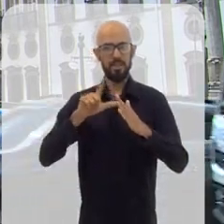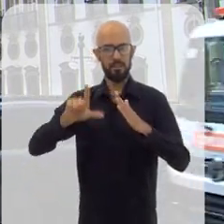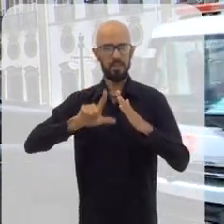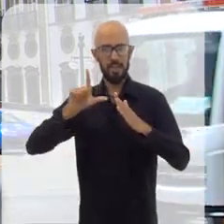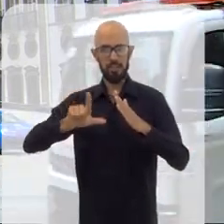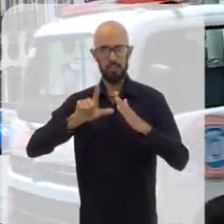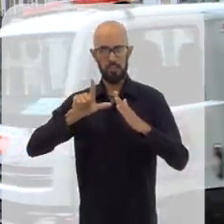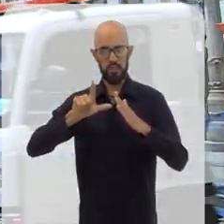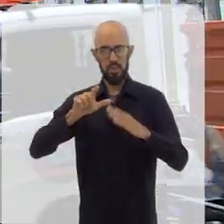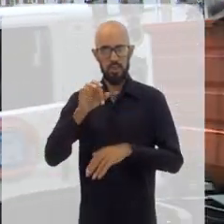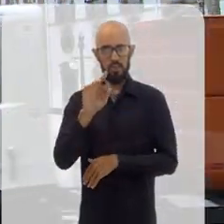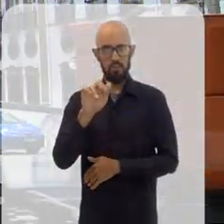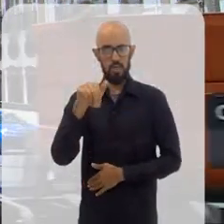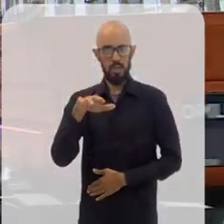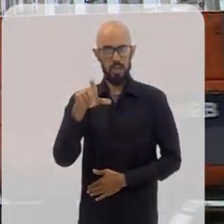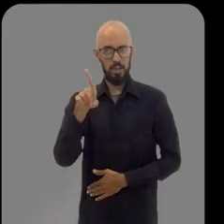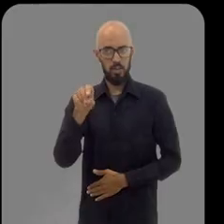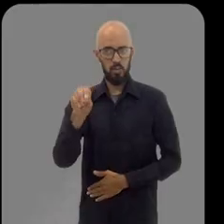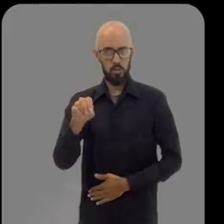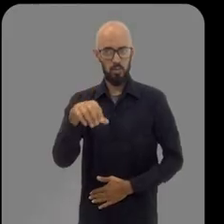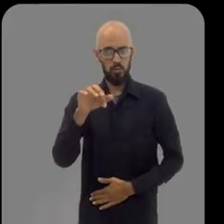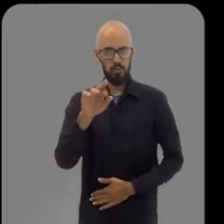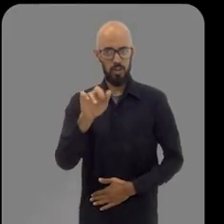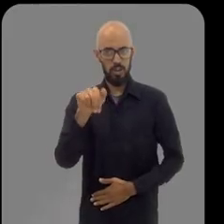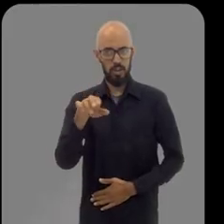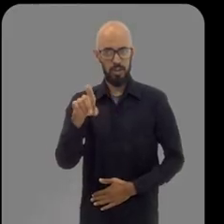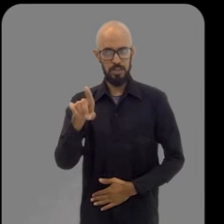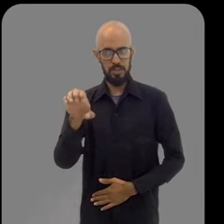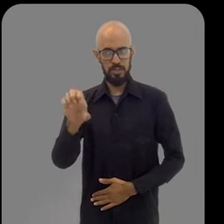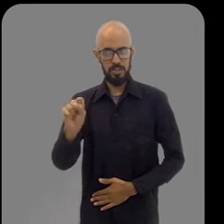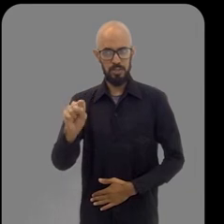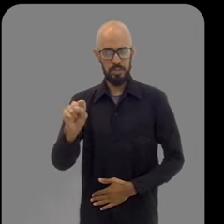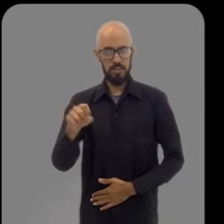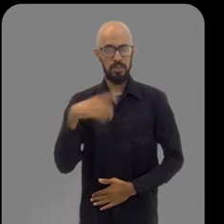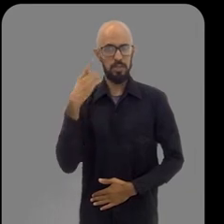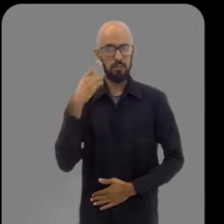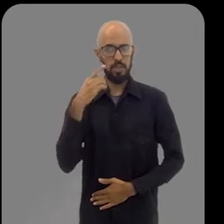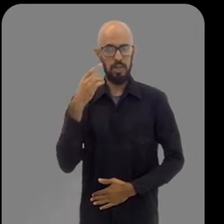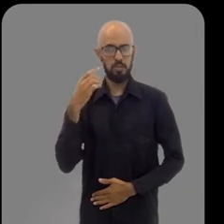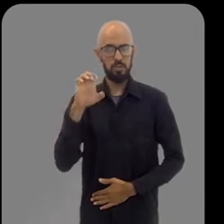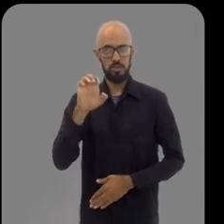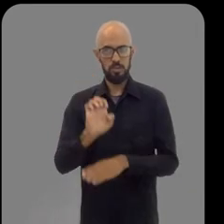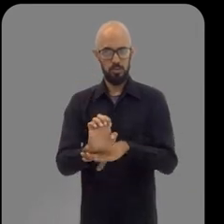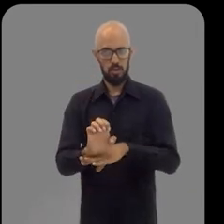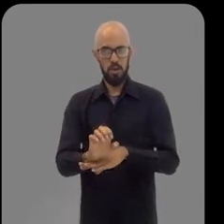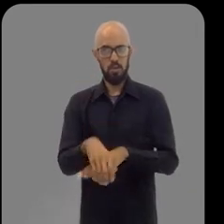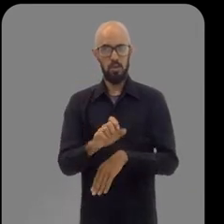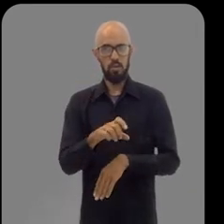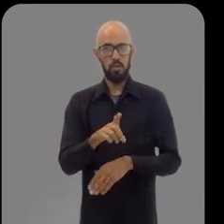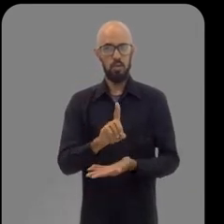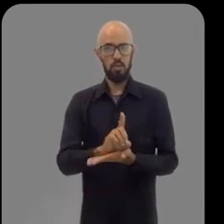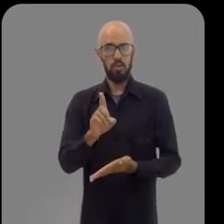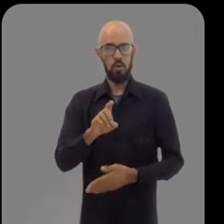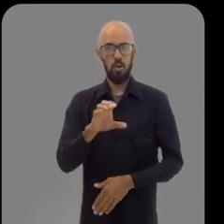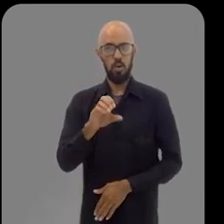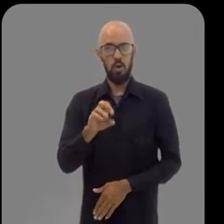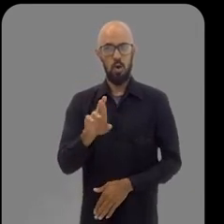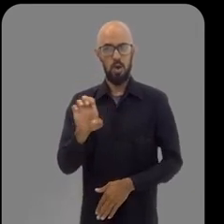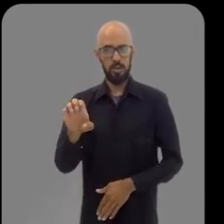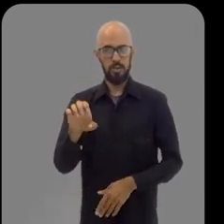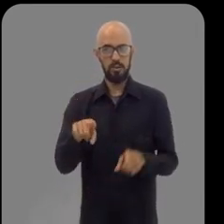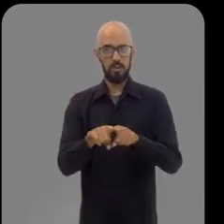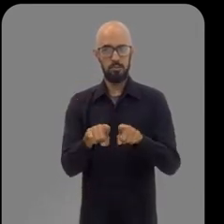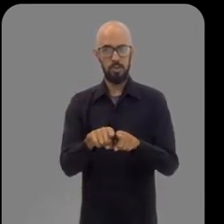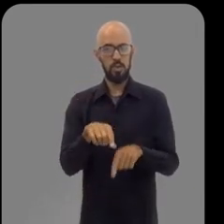legislativas. Entre eles, Fernando da Silva Fernandes, deputado estadual. Doutor Cori de Campos Pilar